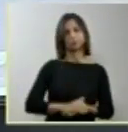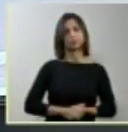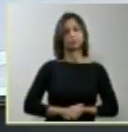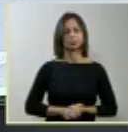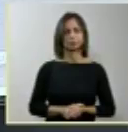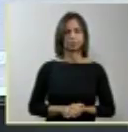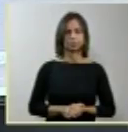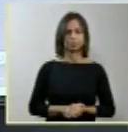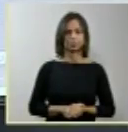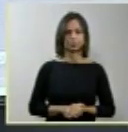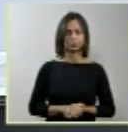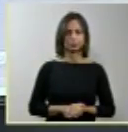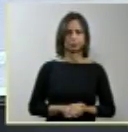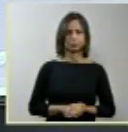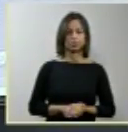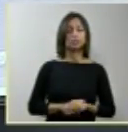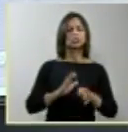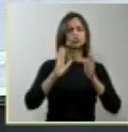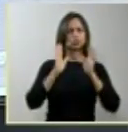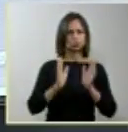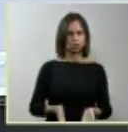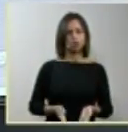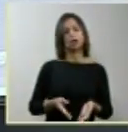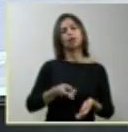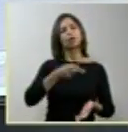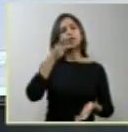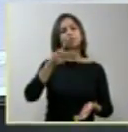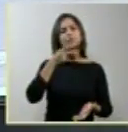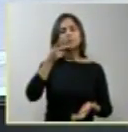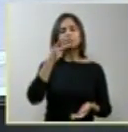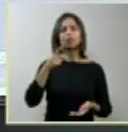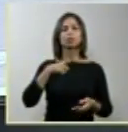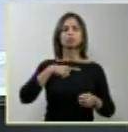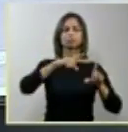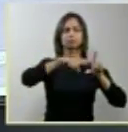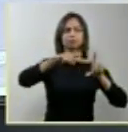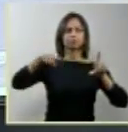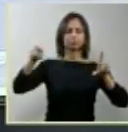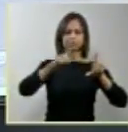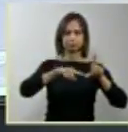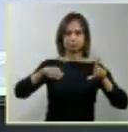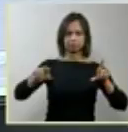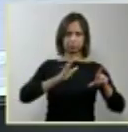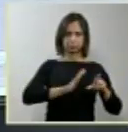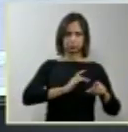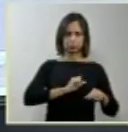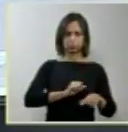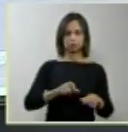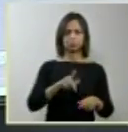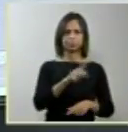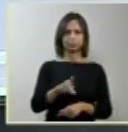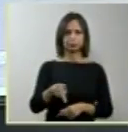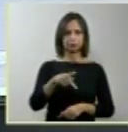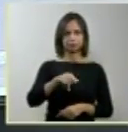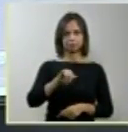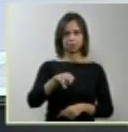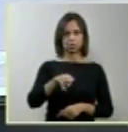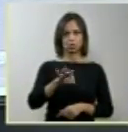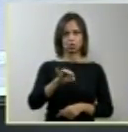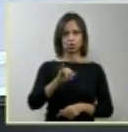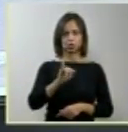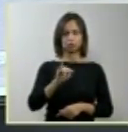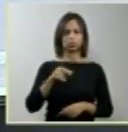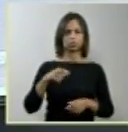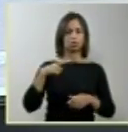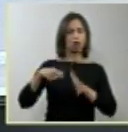Já falamos muito sobre a frequência. O professor Pinotti e todos os que me